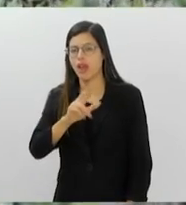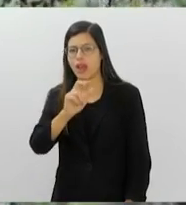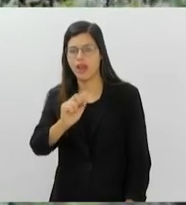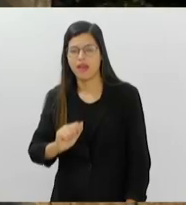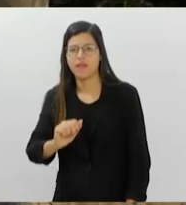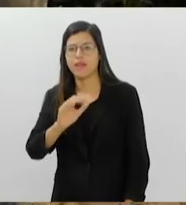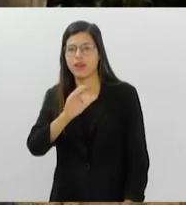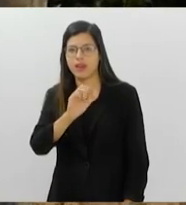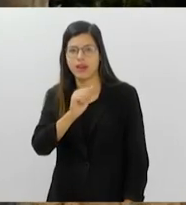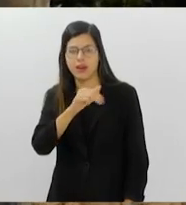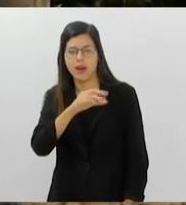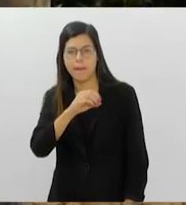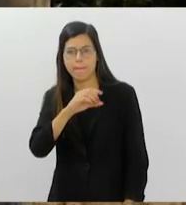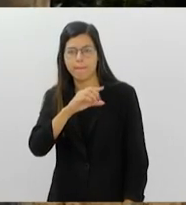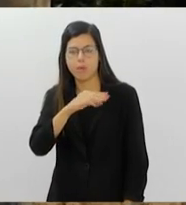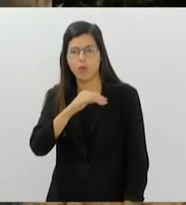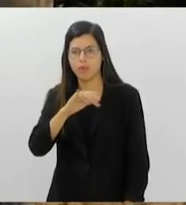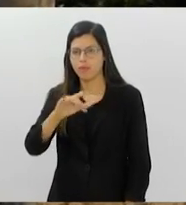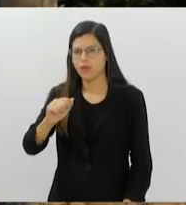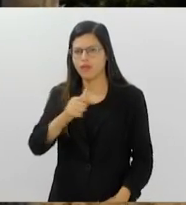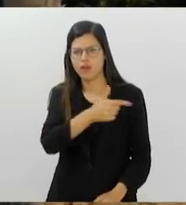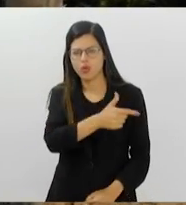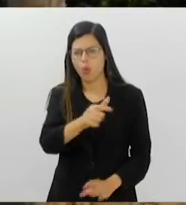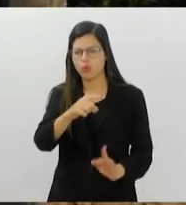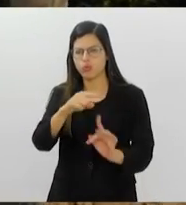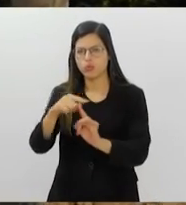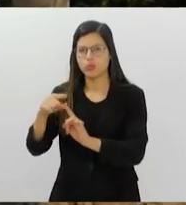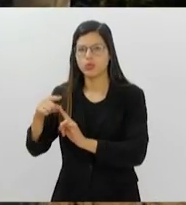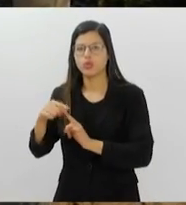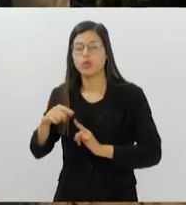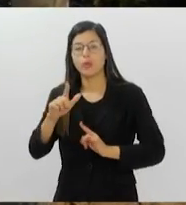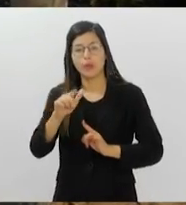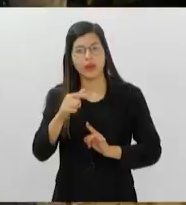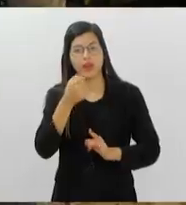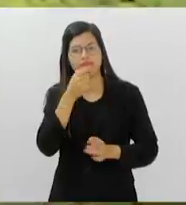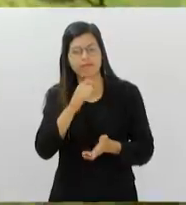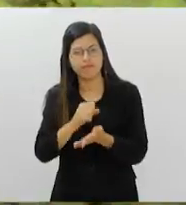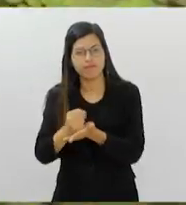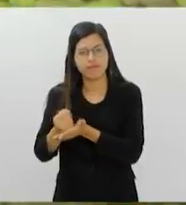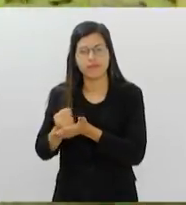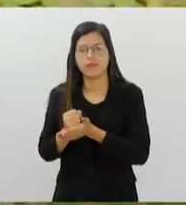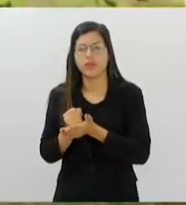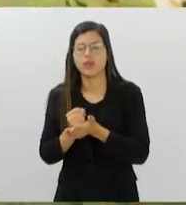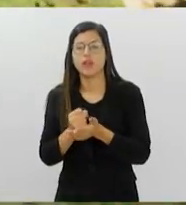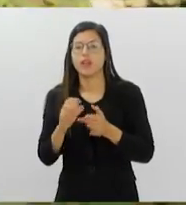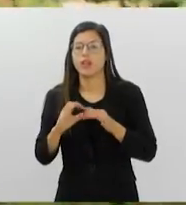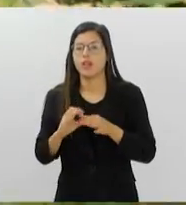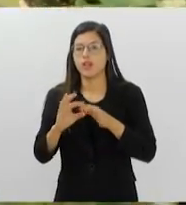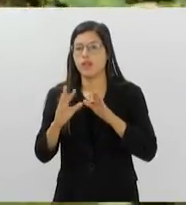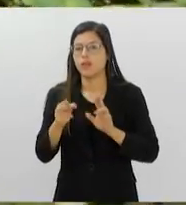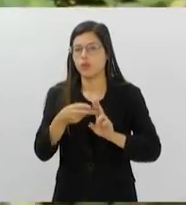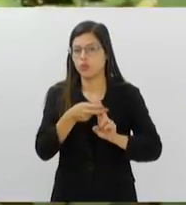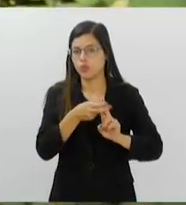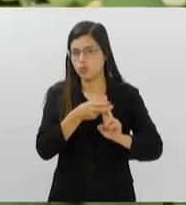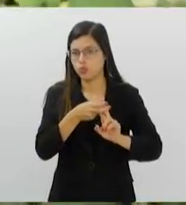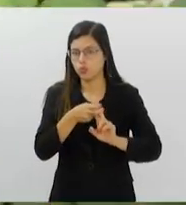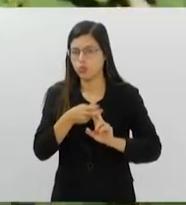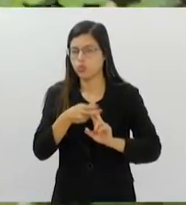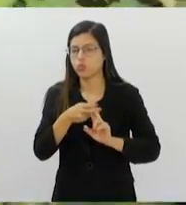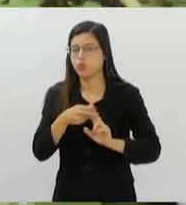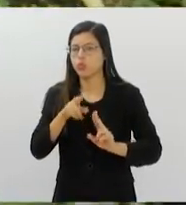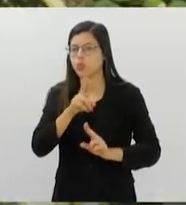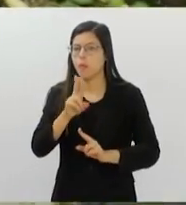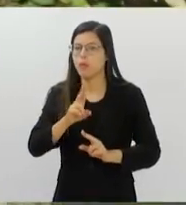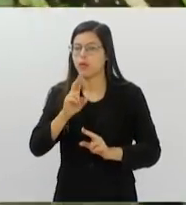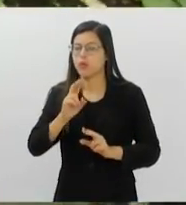camomila e outras espécies que são princípios ativos de medicamentos estarão disponíveis no SUS na forma de chás